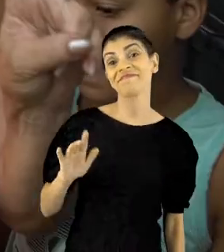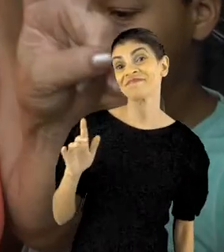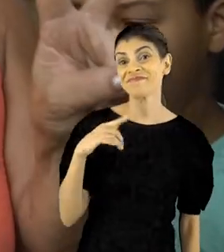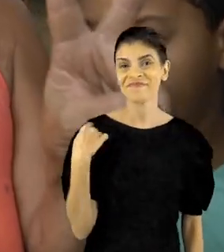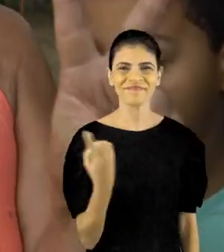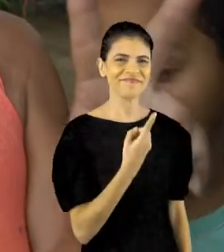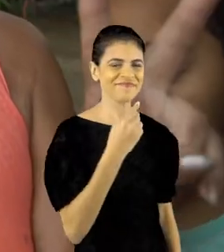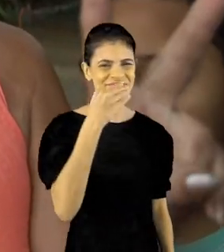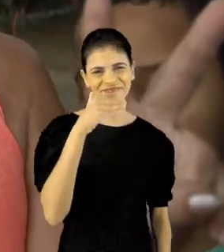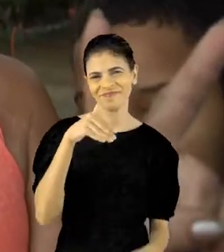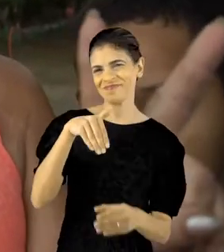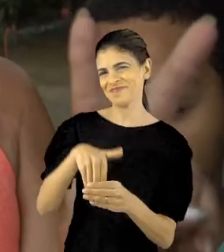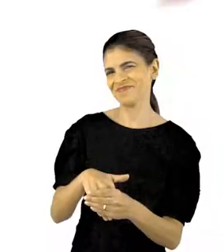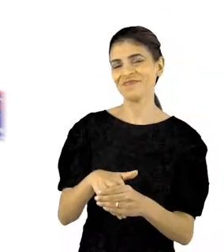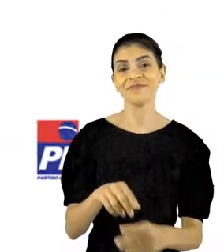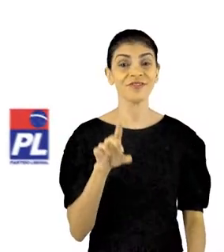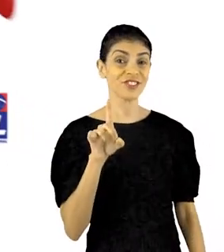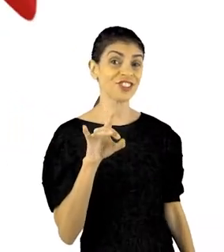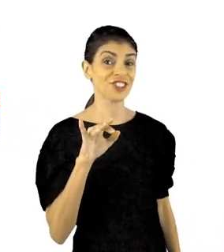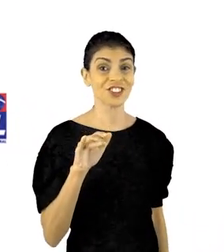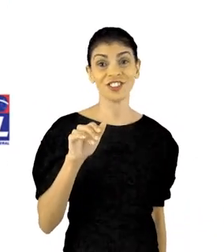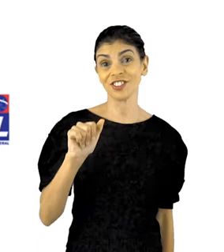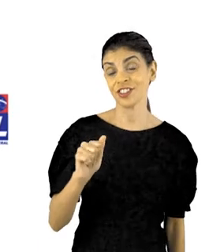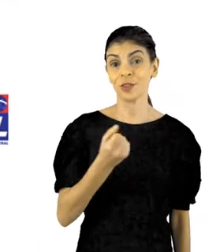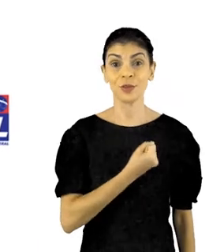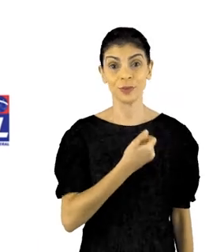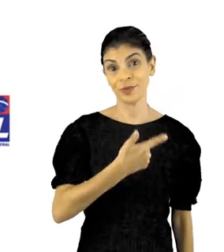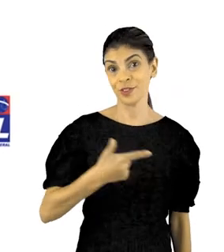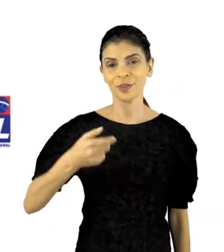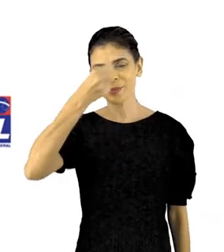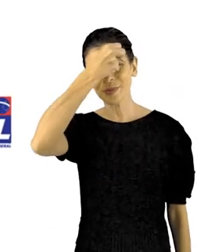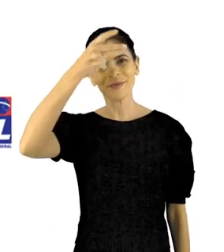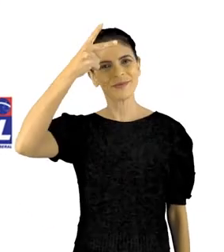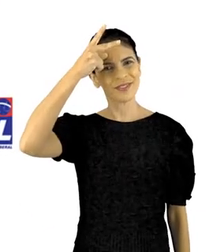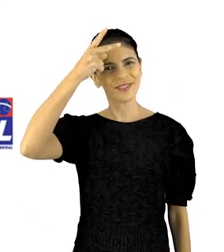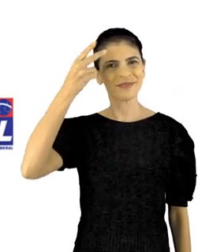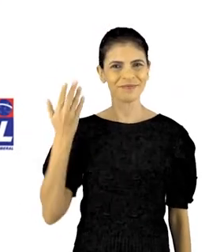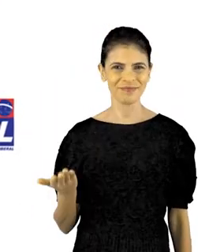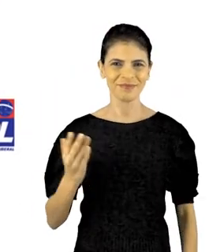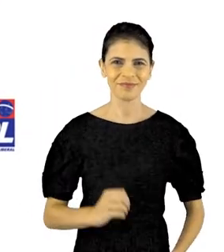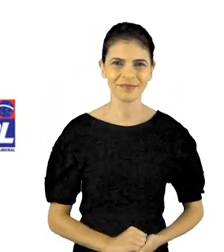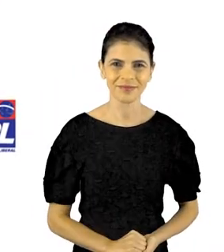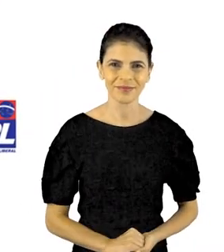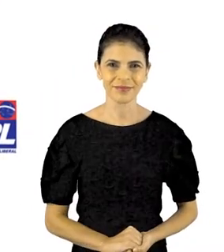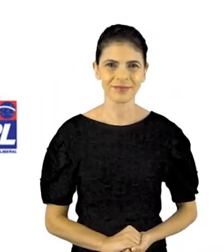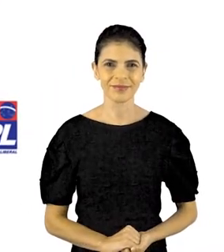Caxias. A cidade vem da gente Esse é o nosso prefeito Muitos bairros de